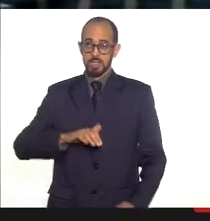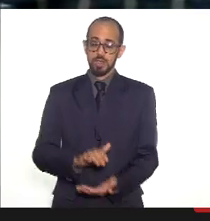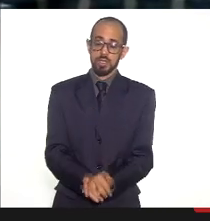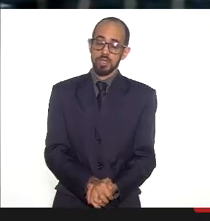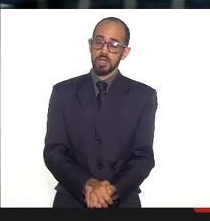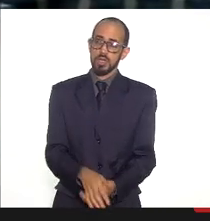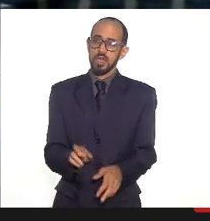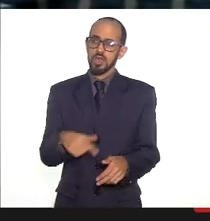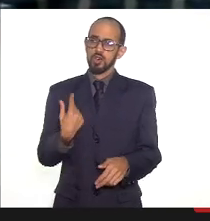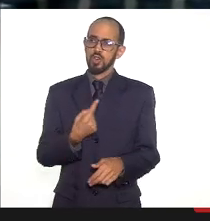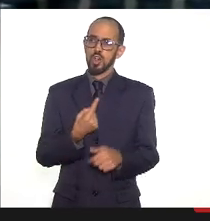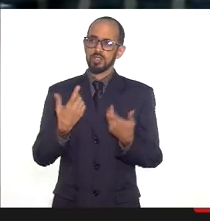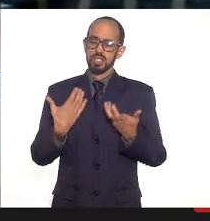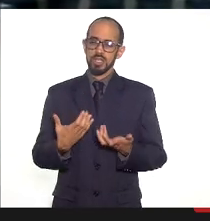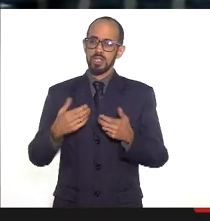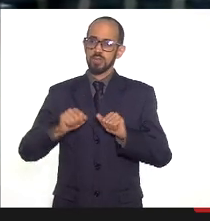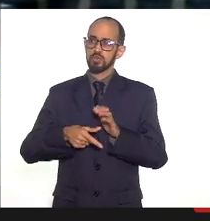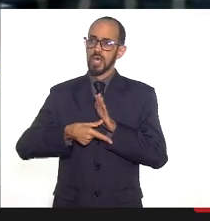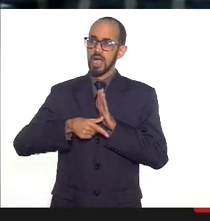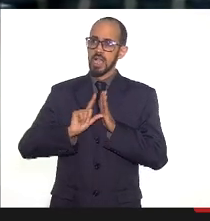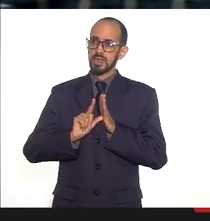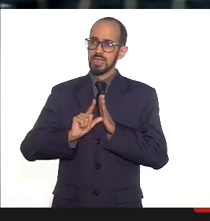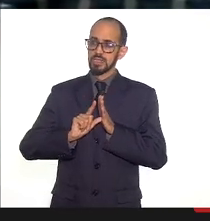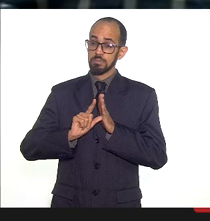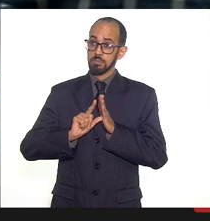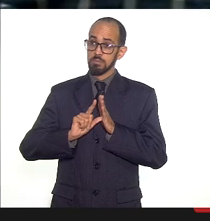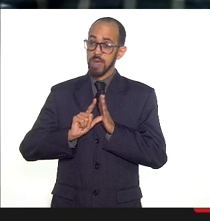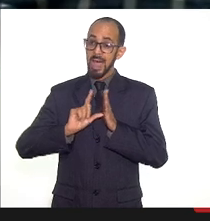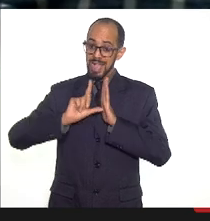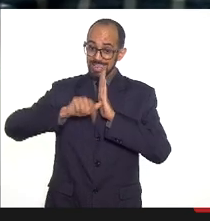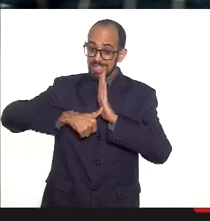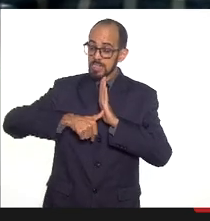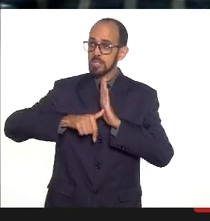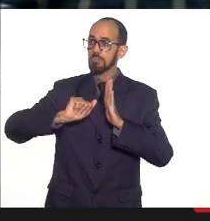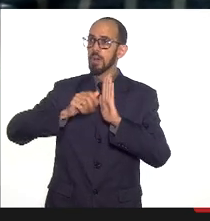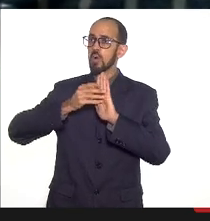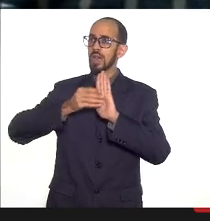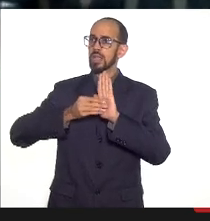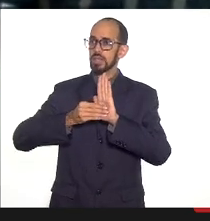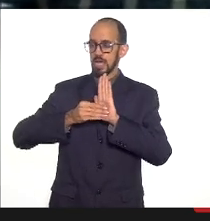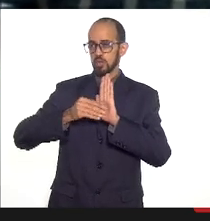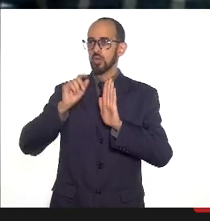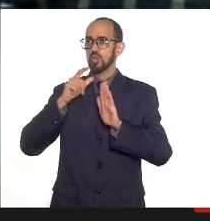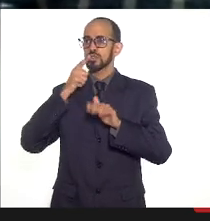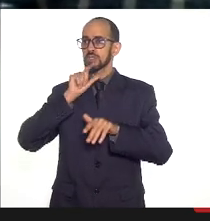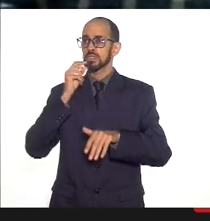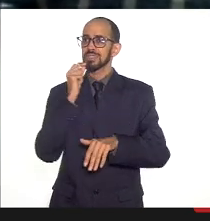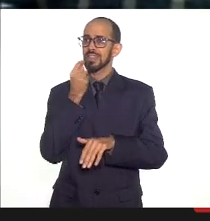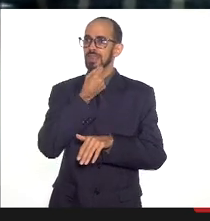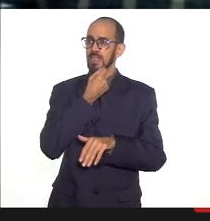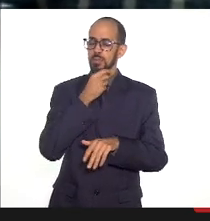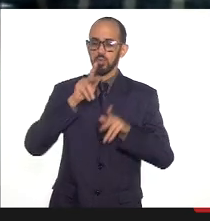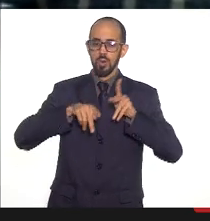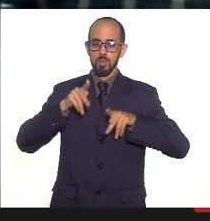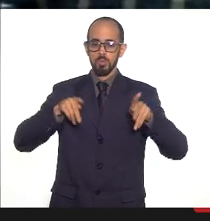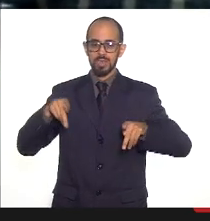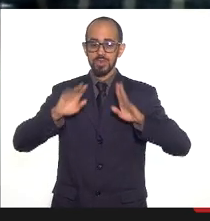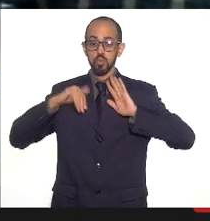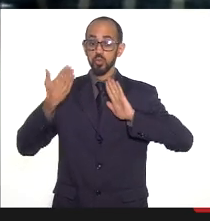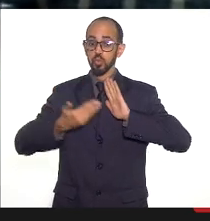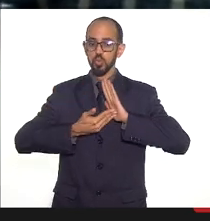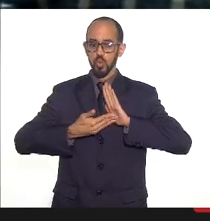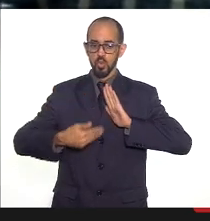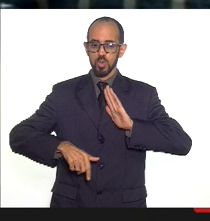a expectativa da gente já antecipar o calendário vacinal não é possível que a gente chegue já em setembro com a população toda